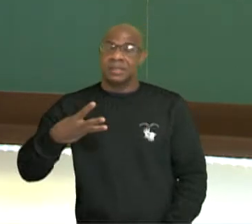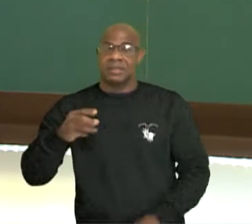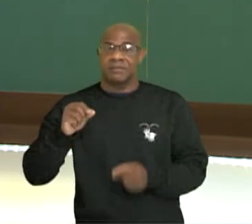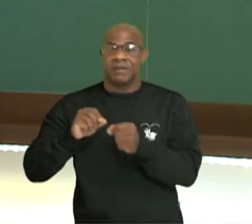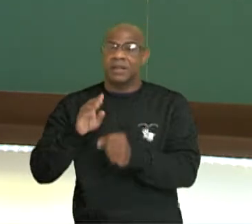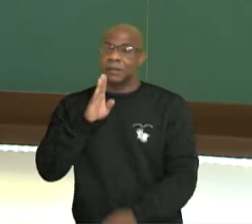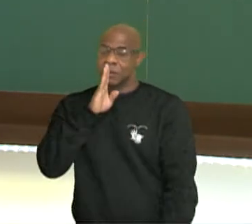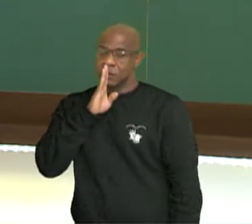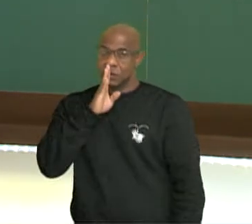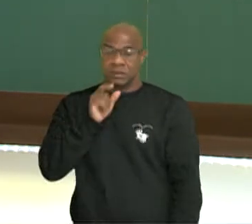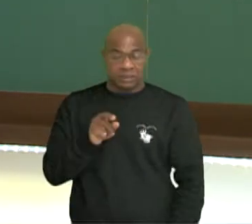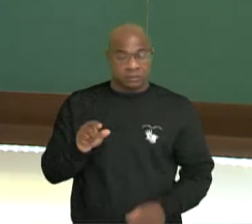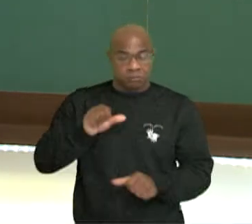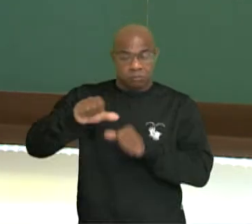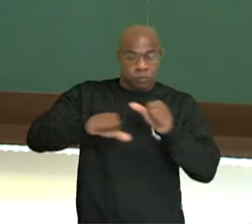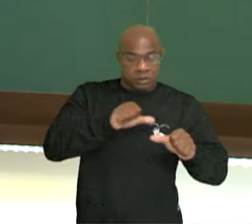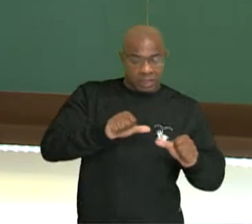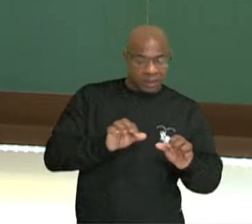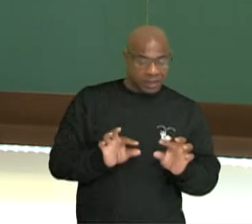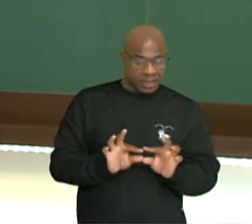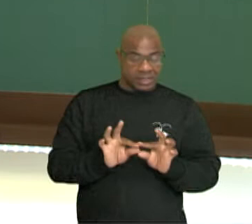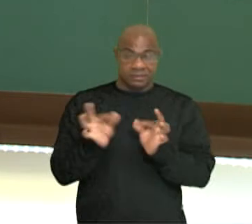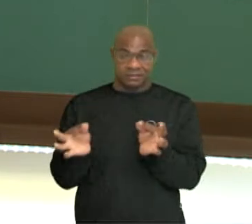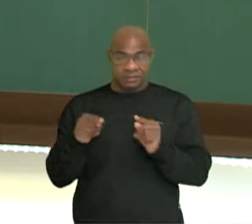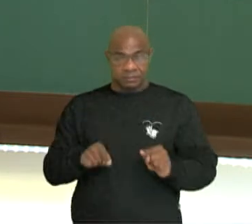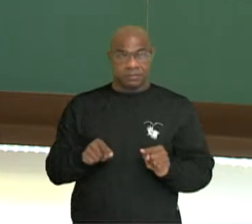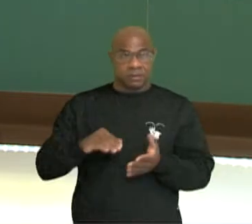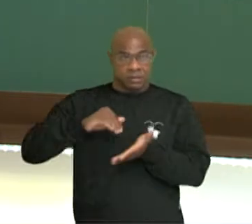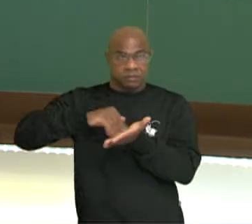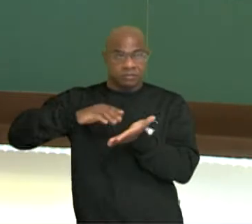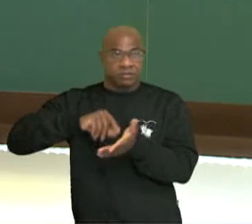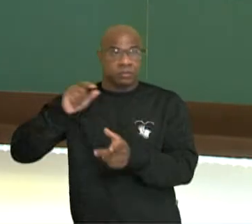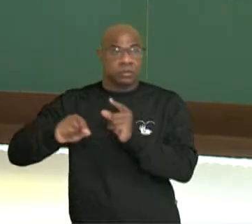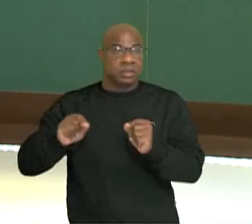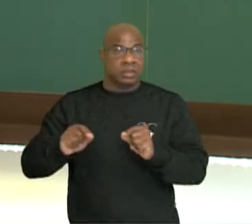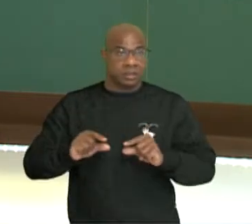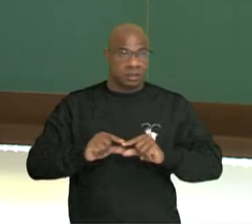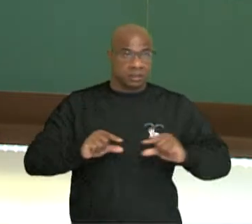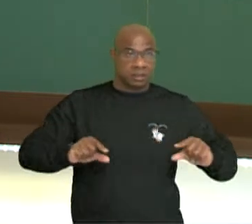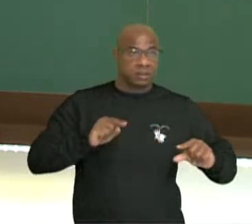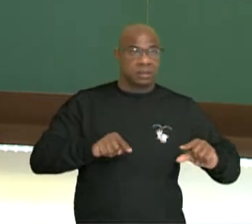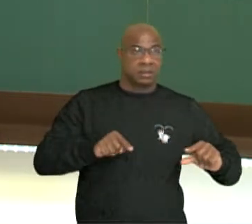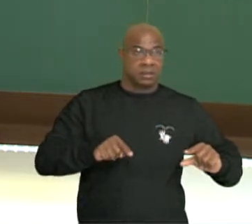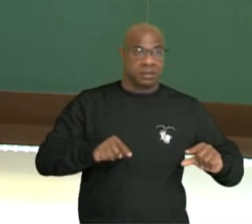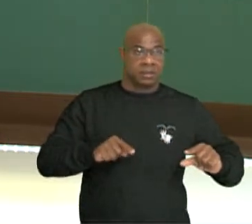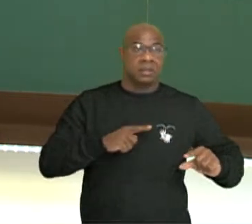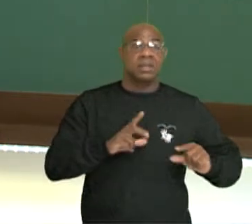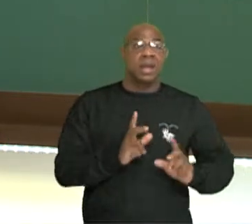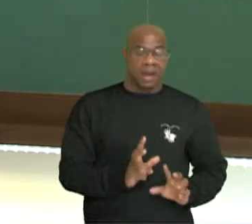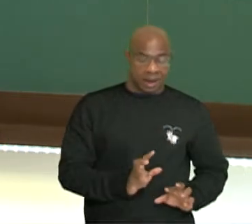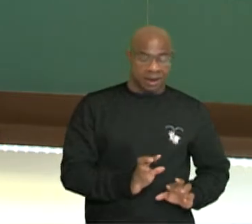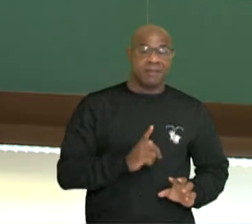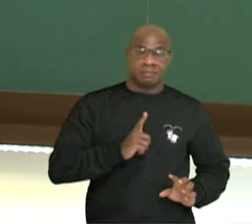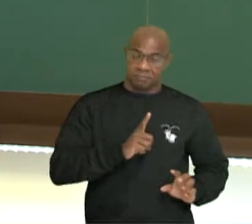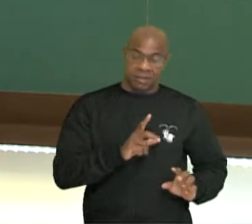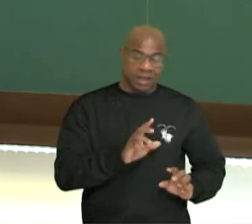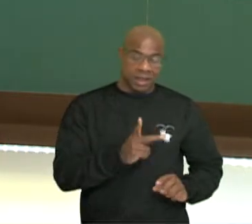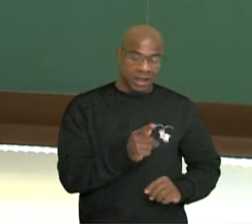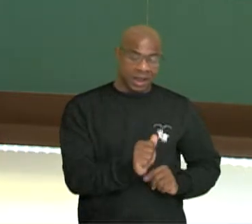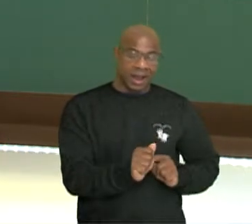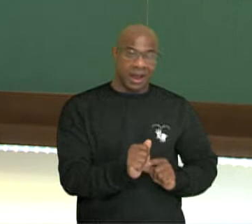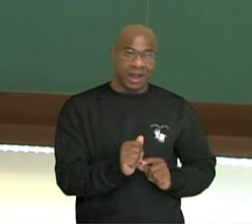isso num período simples, eu tiro o quê? O conectivo e eu vou ter a esperança de